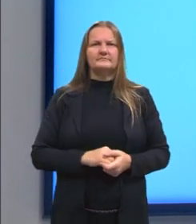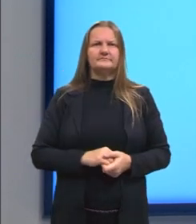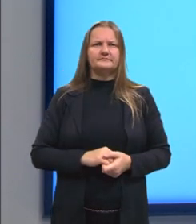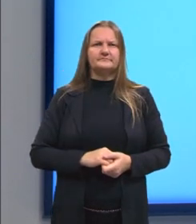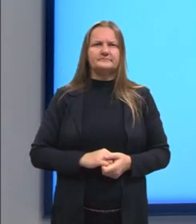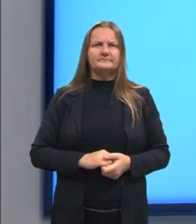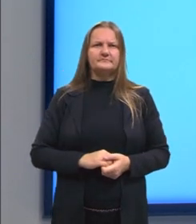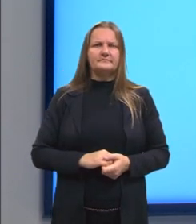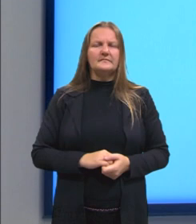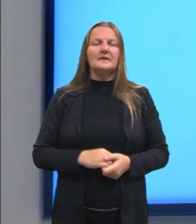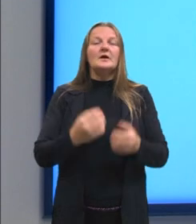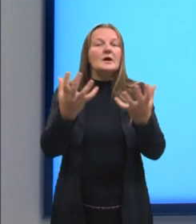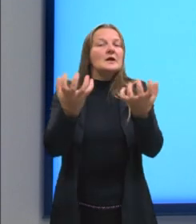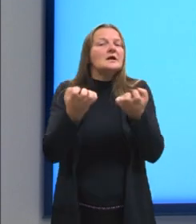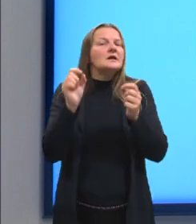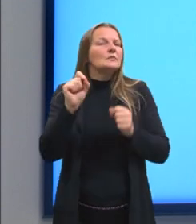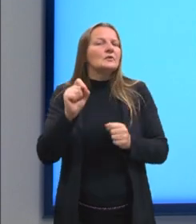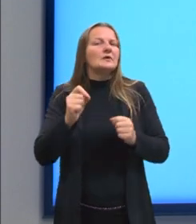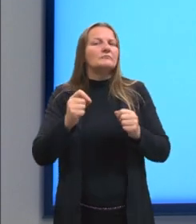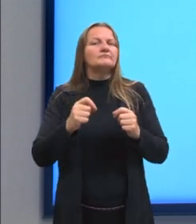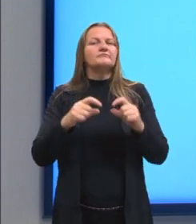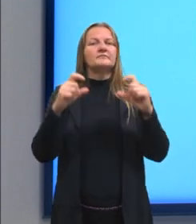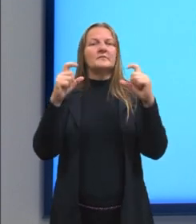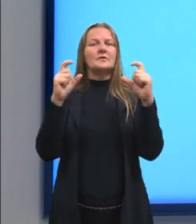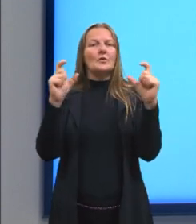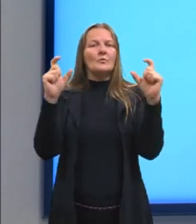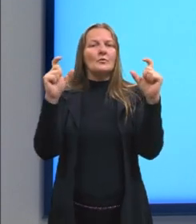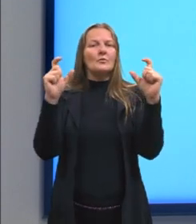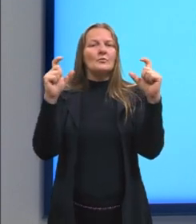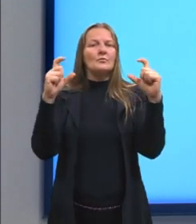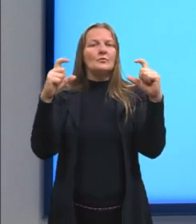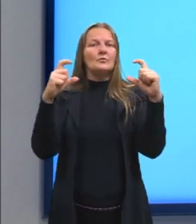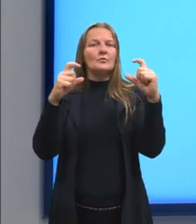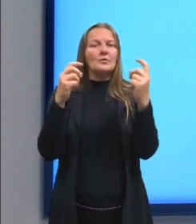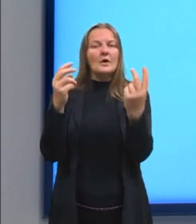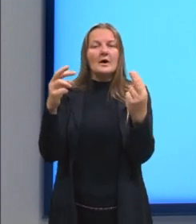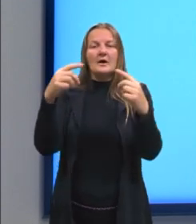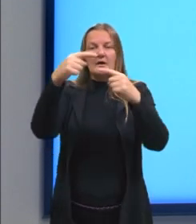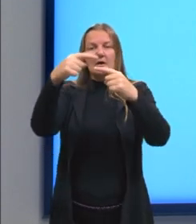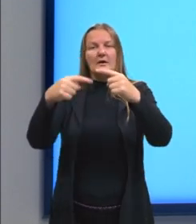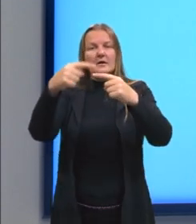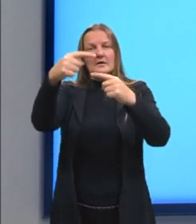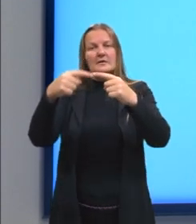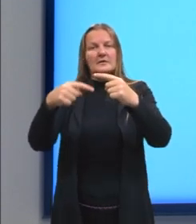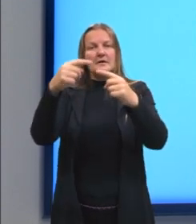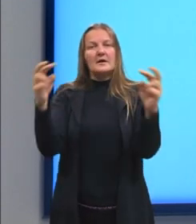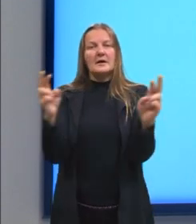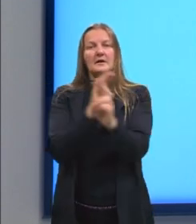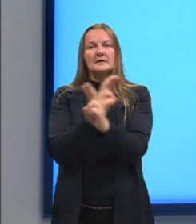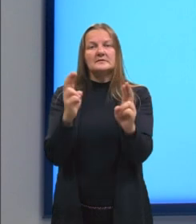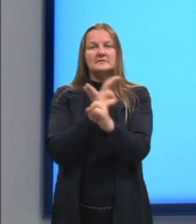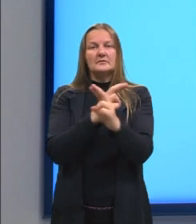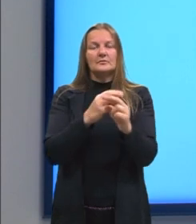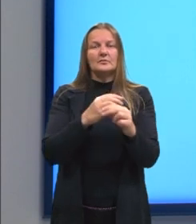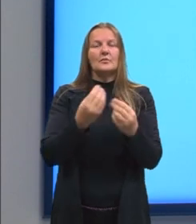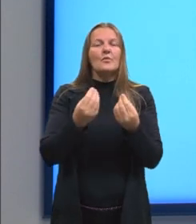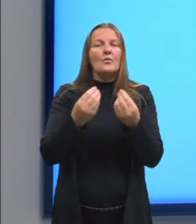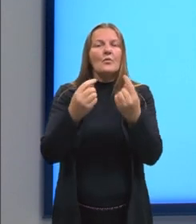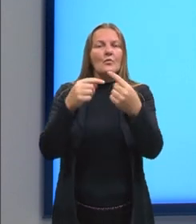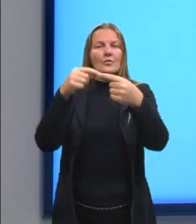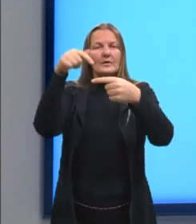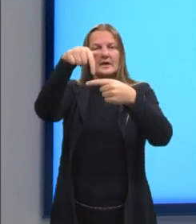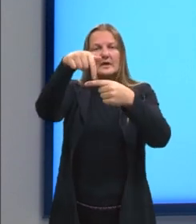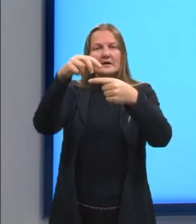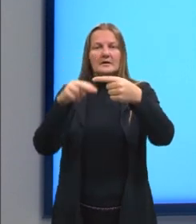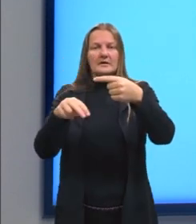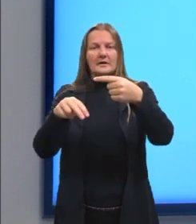Nós queremos, então, a expressão relacionando Q e M. Nós tínhamos ali a concentração maior do